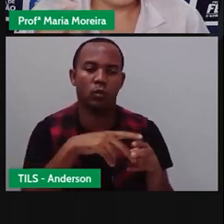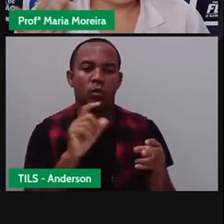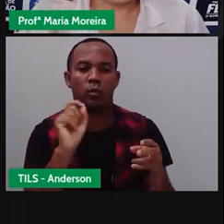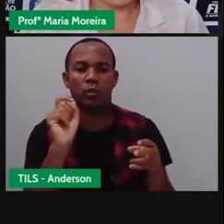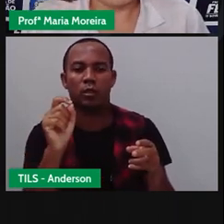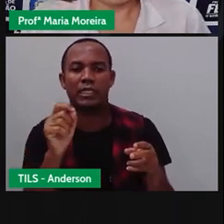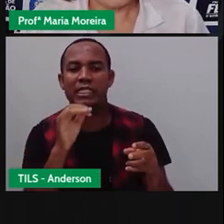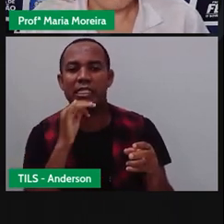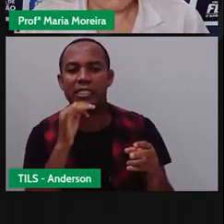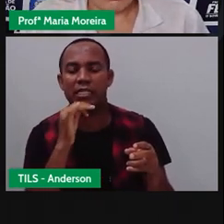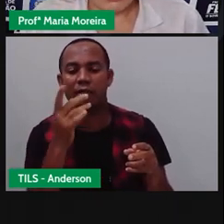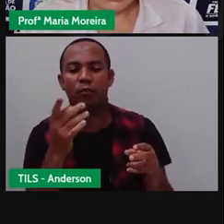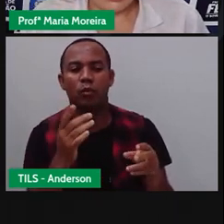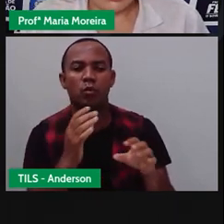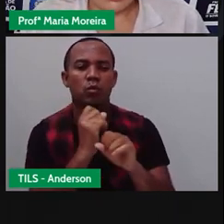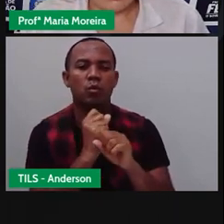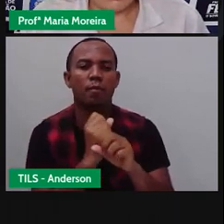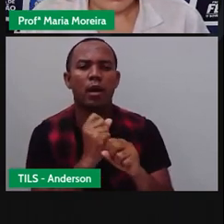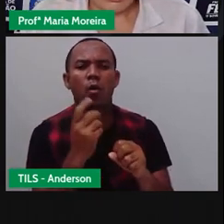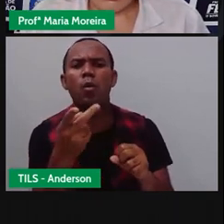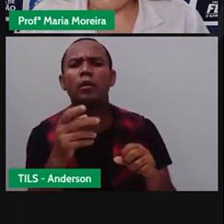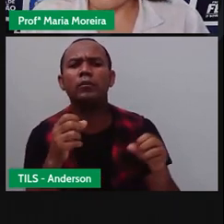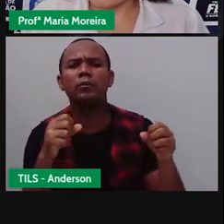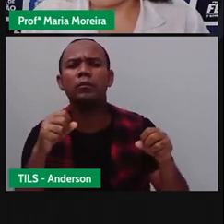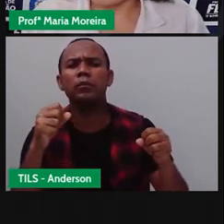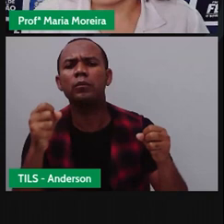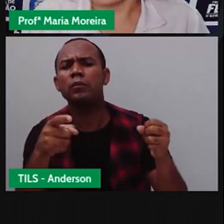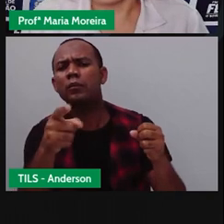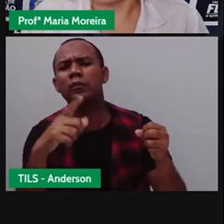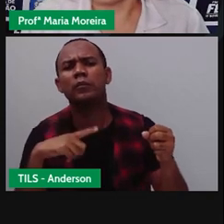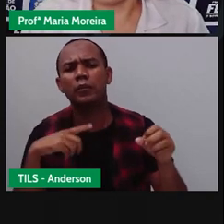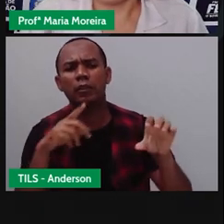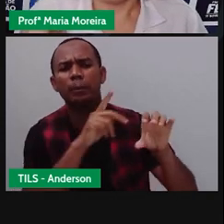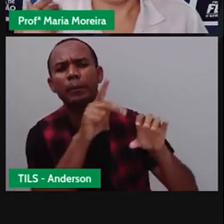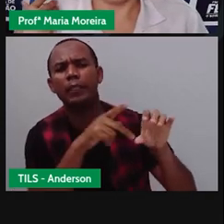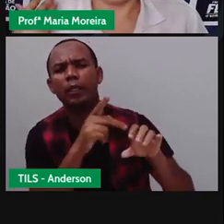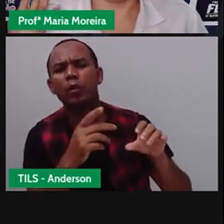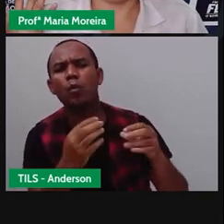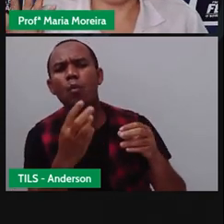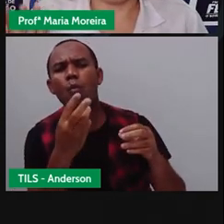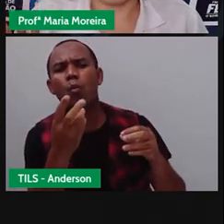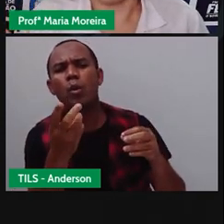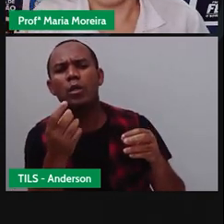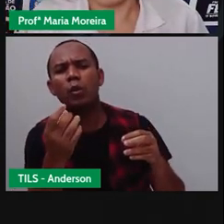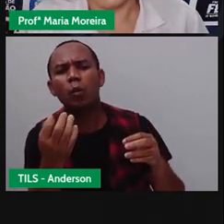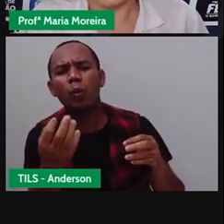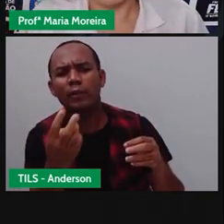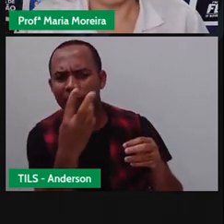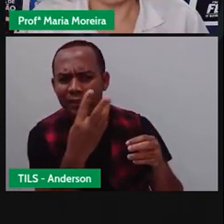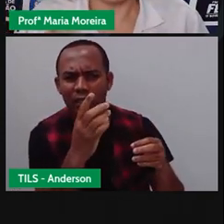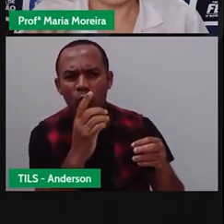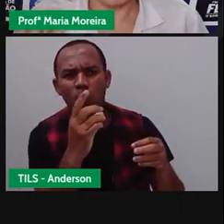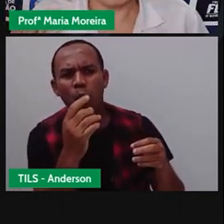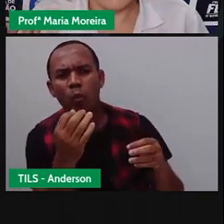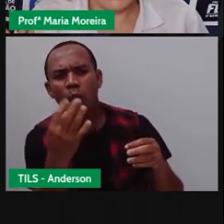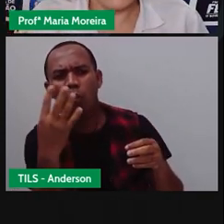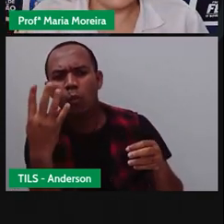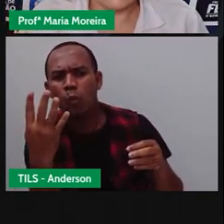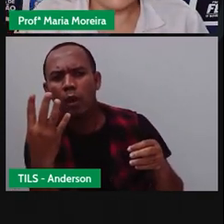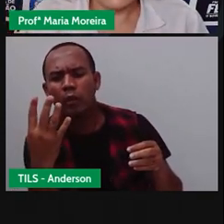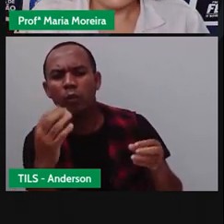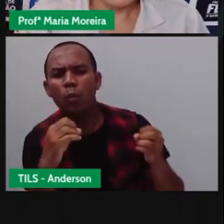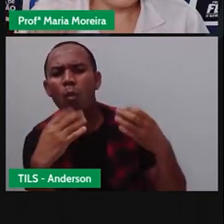Então, quais são os cálculos que eu posso fazer aqui? Eu posso dizer que ao dar uma volta na praia, eu encontrei